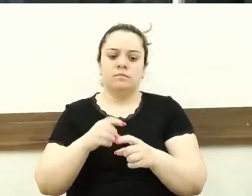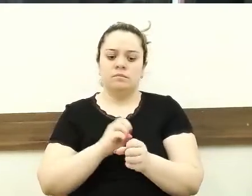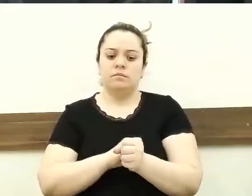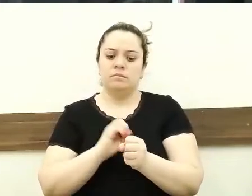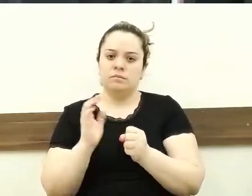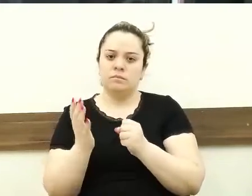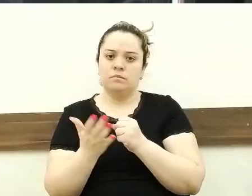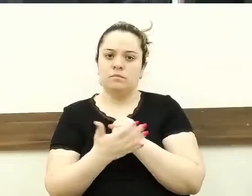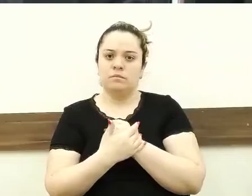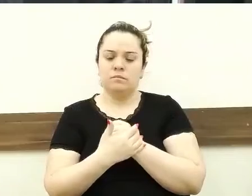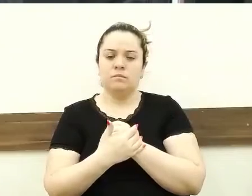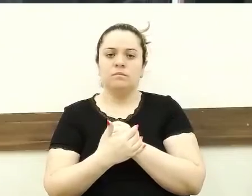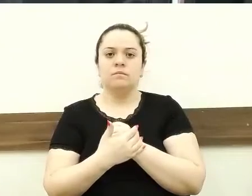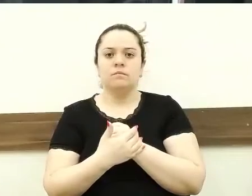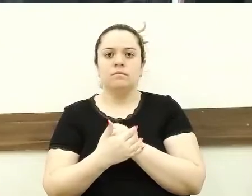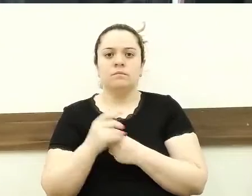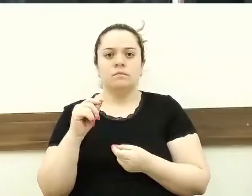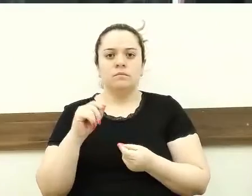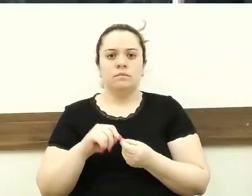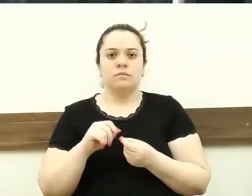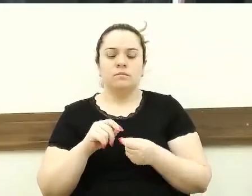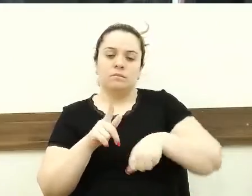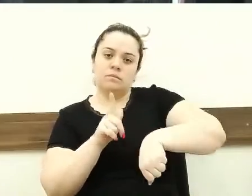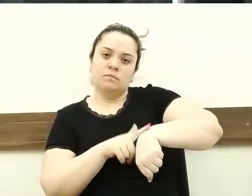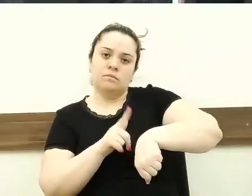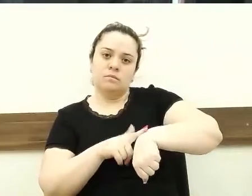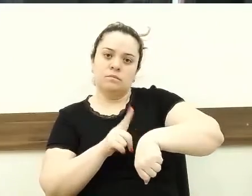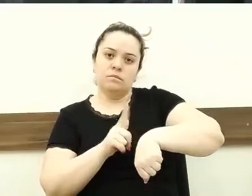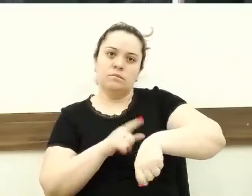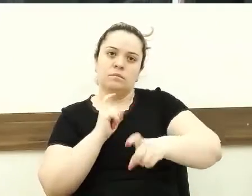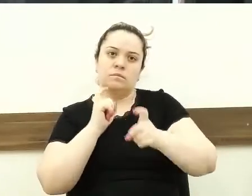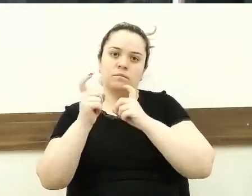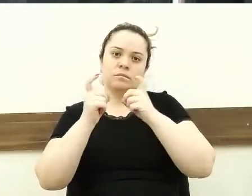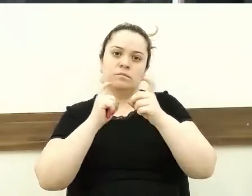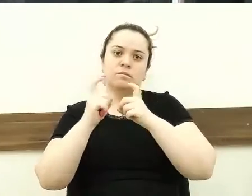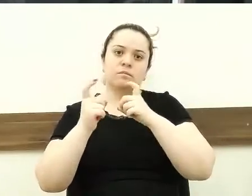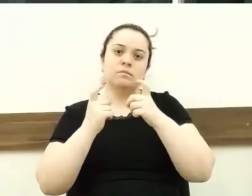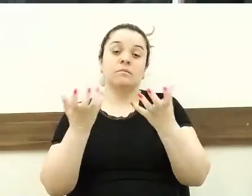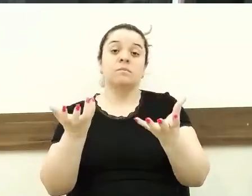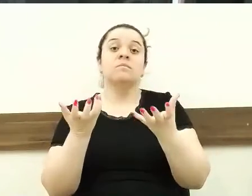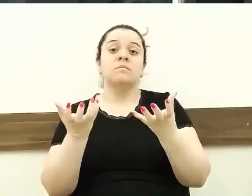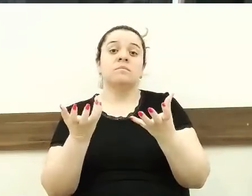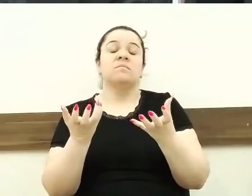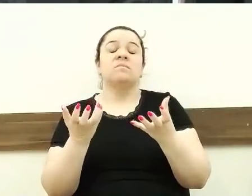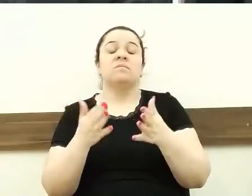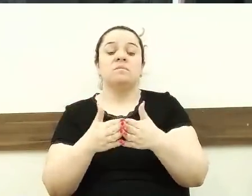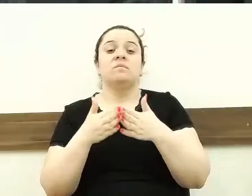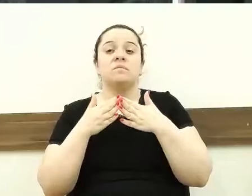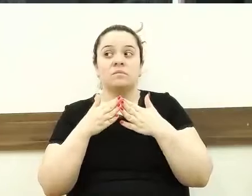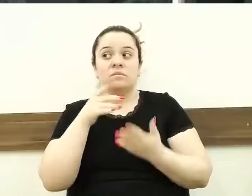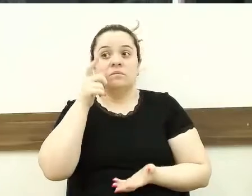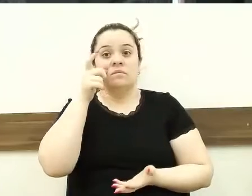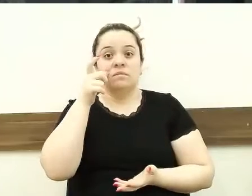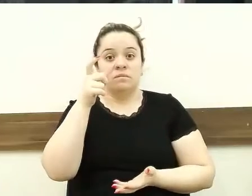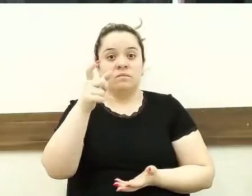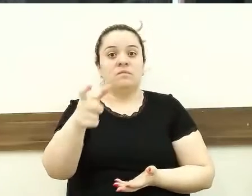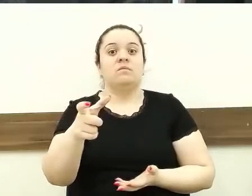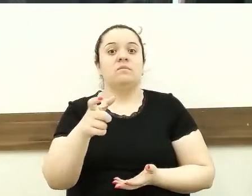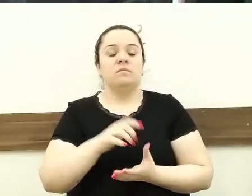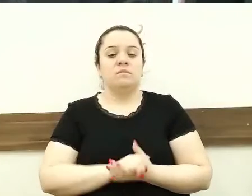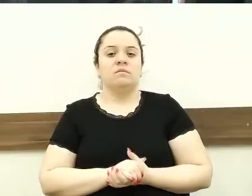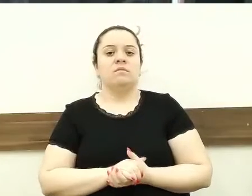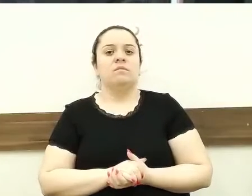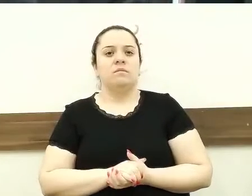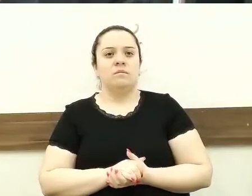questão do horário, principalmente da sessão. Eu quero pedir aqui para os interessados, para a próxima mesa diretiva,